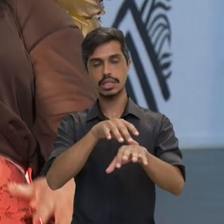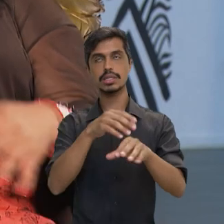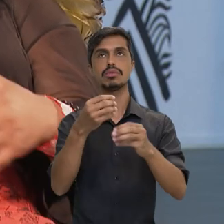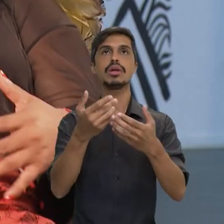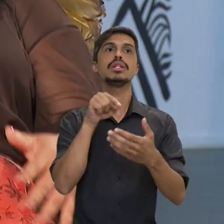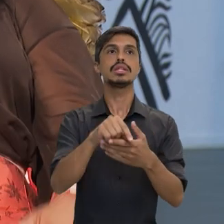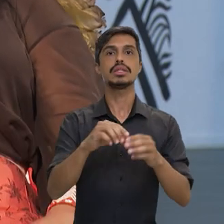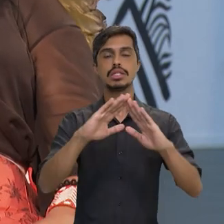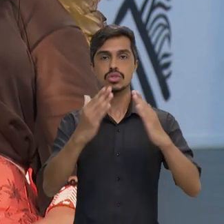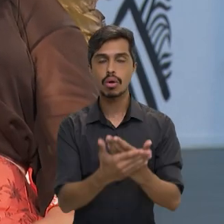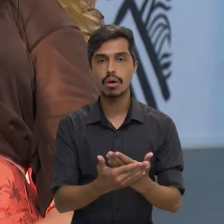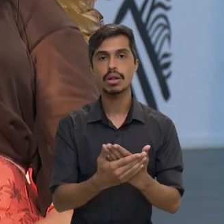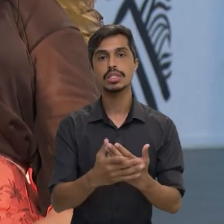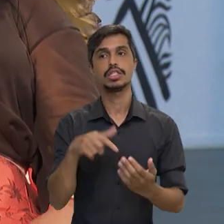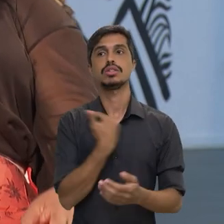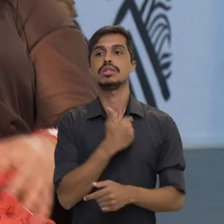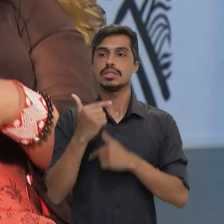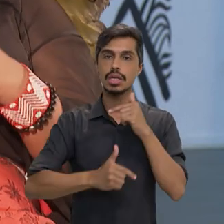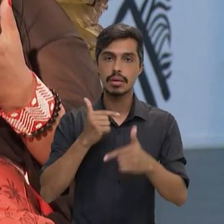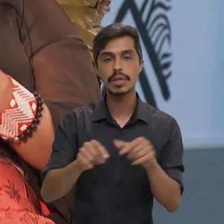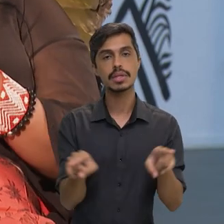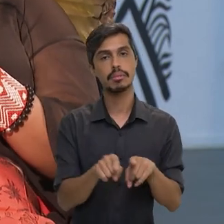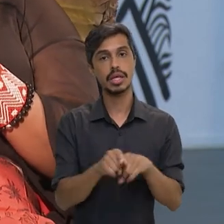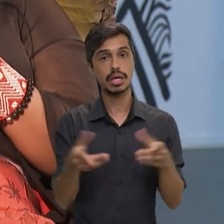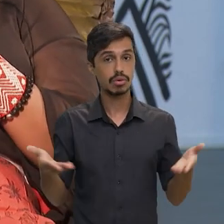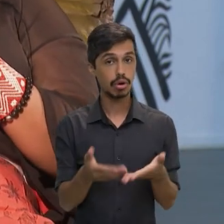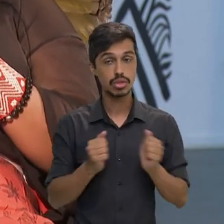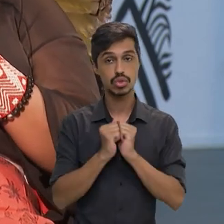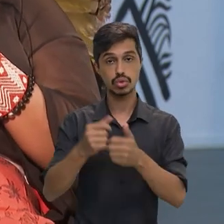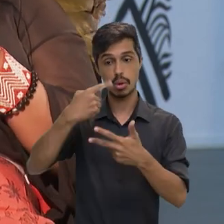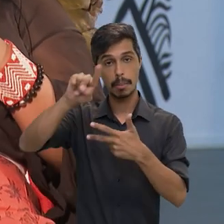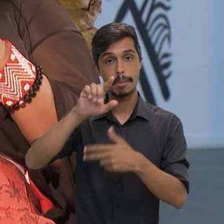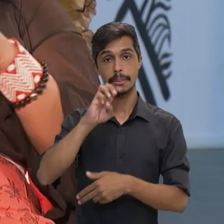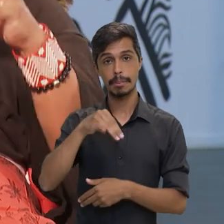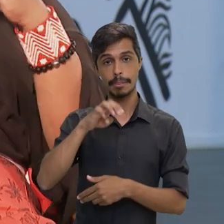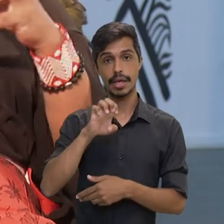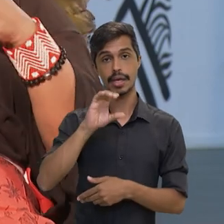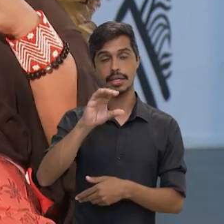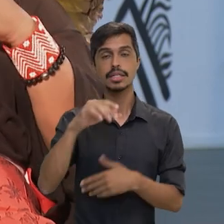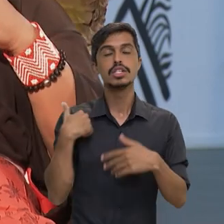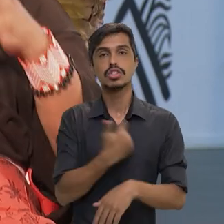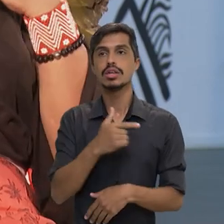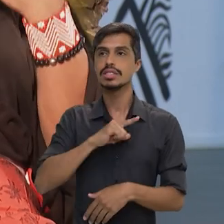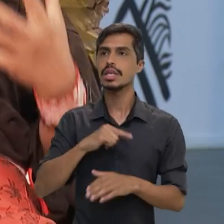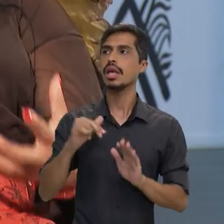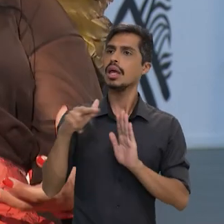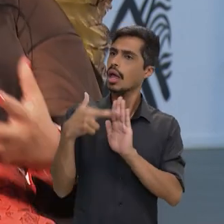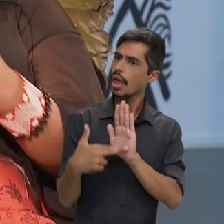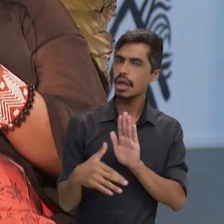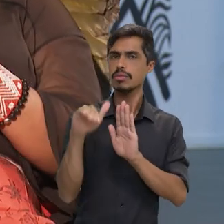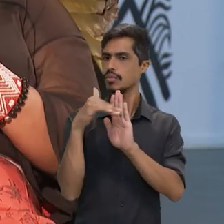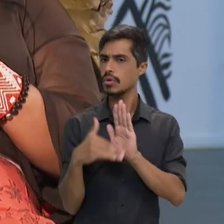com a pré-escola, né? E estamos trabalhando também agora junto ao MEC para a gente poder ter diretrizes